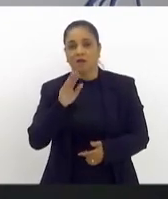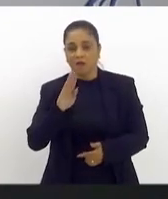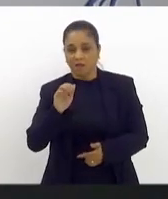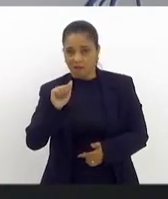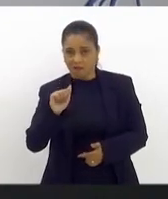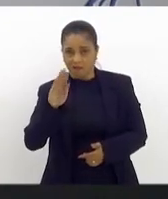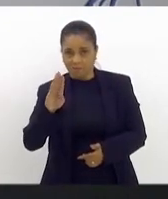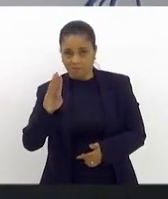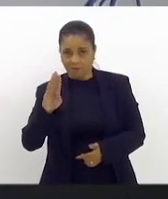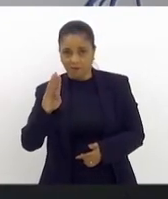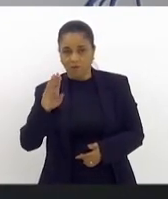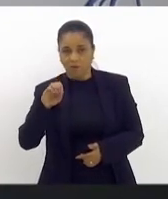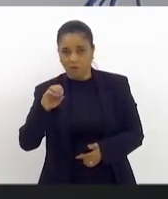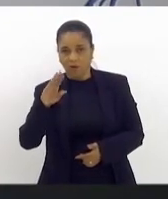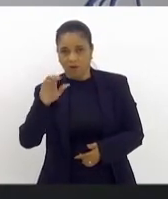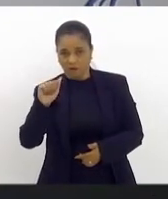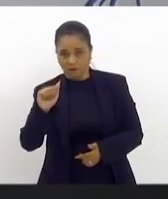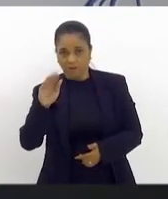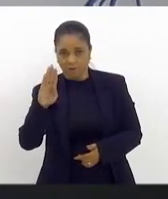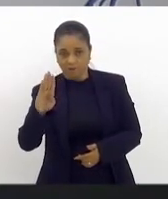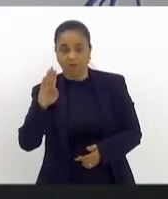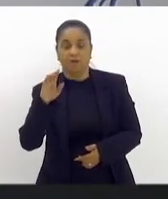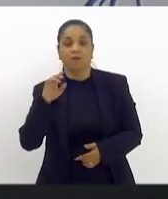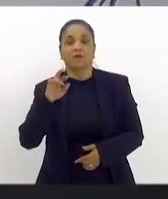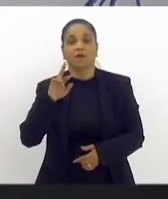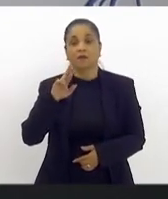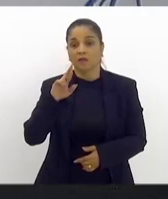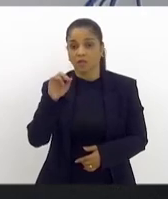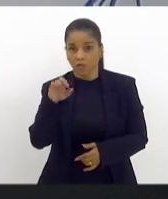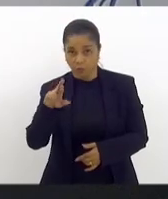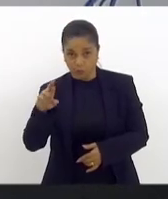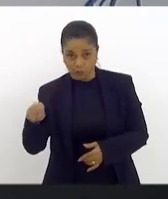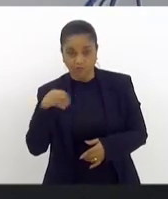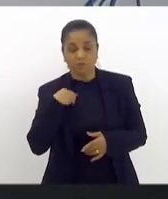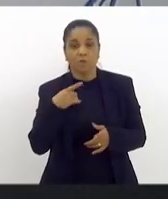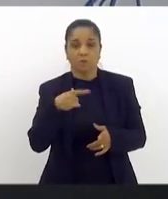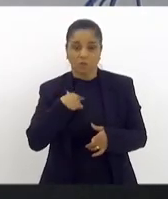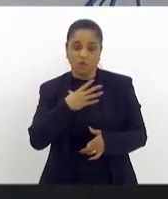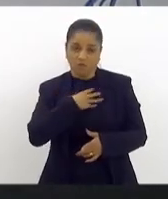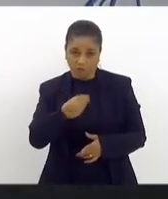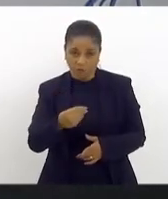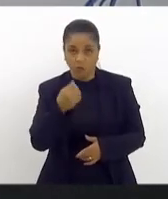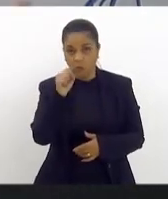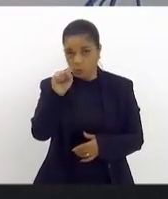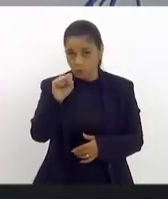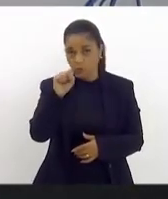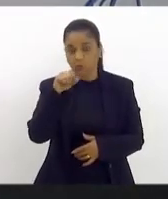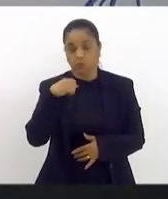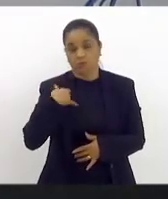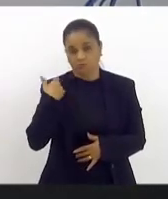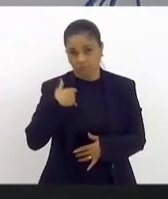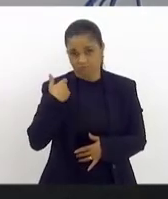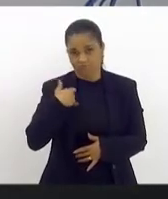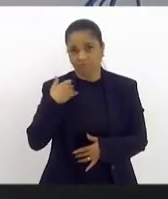meu filho tem oito anos, se chama José Estevam, e, assim como todas aqui que têm filhos